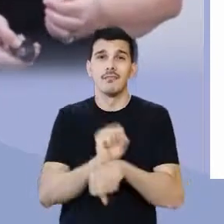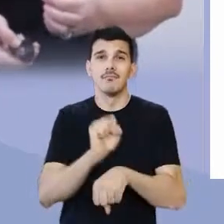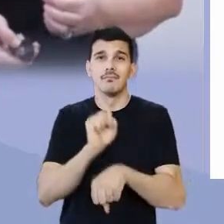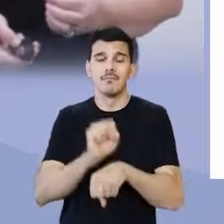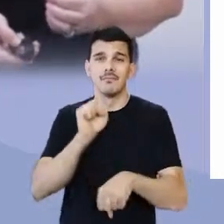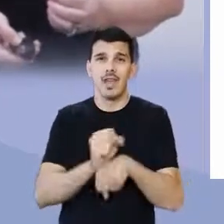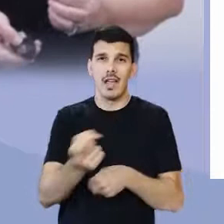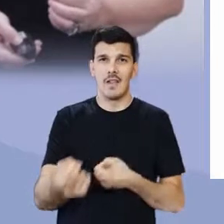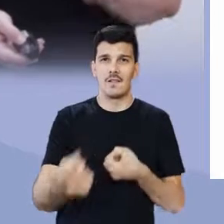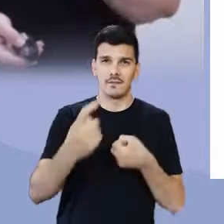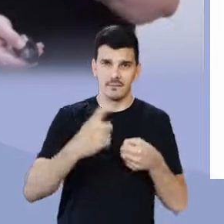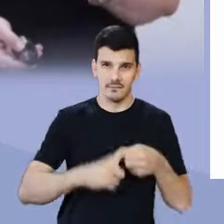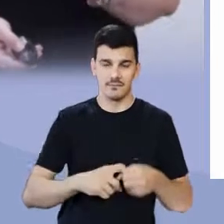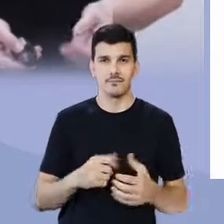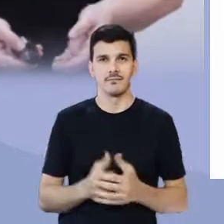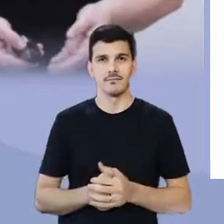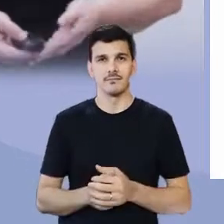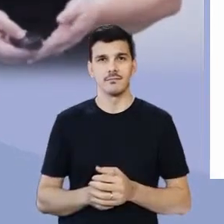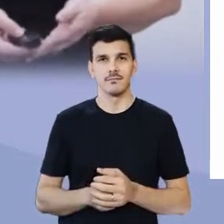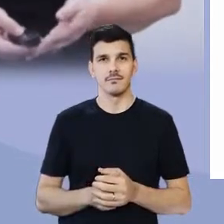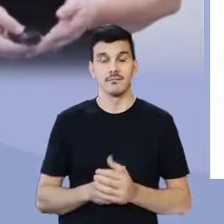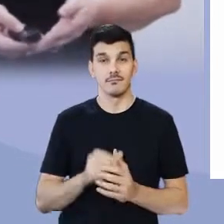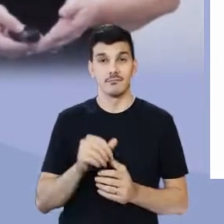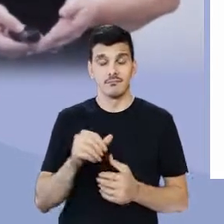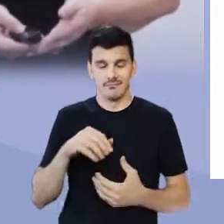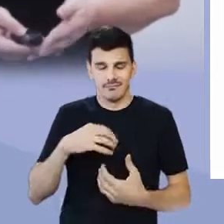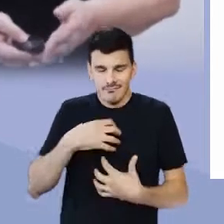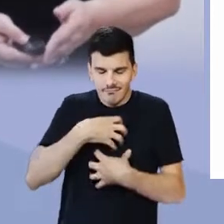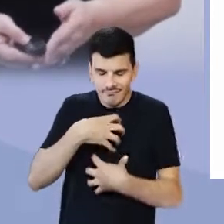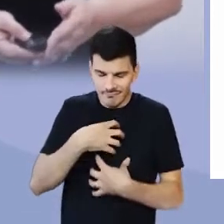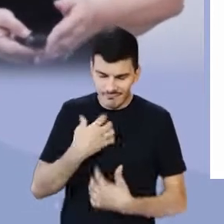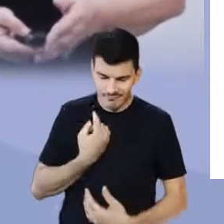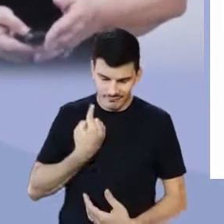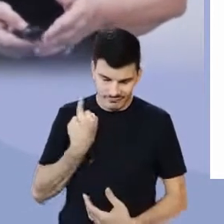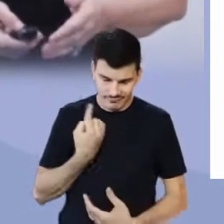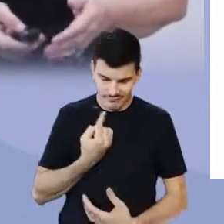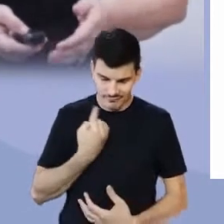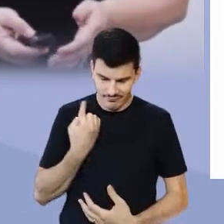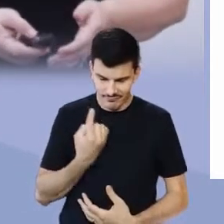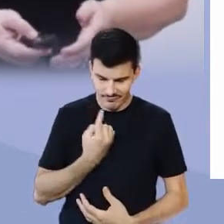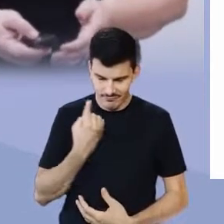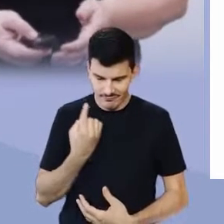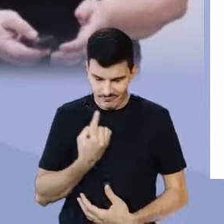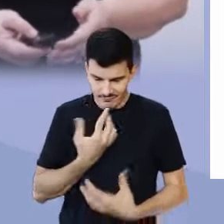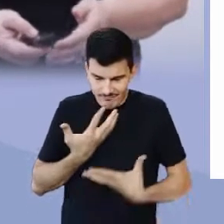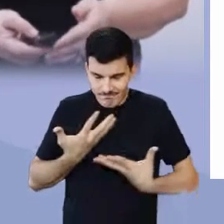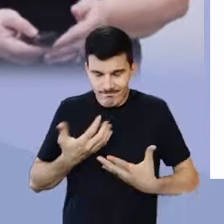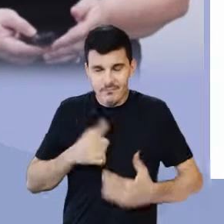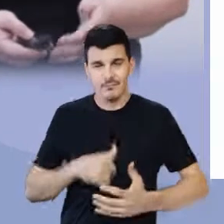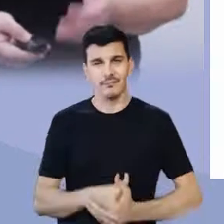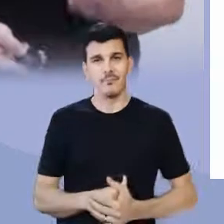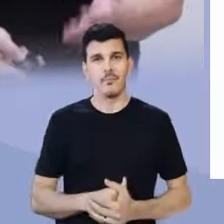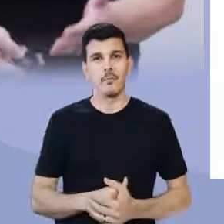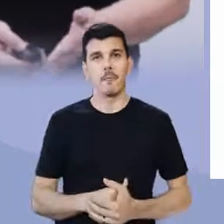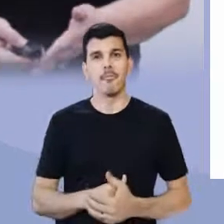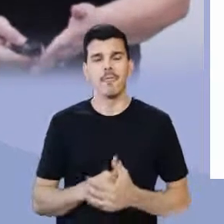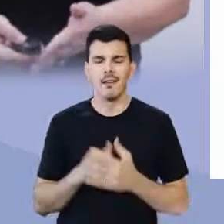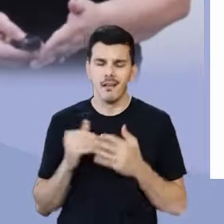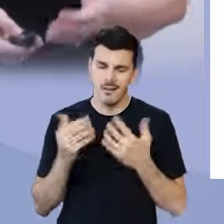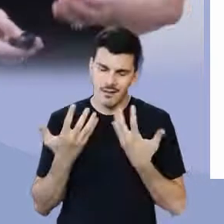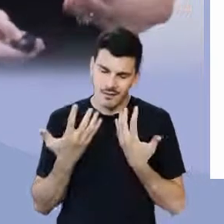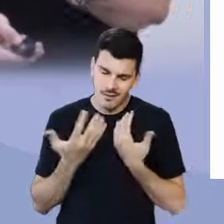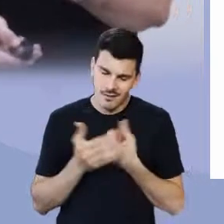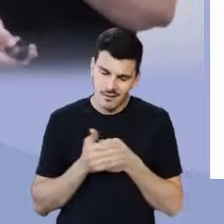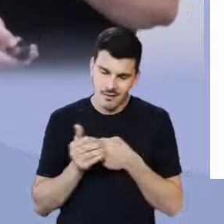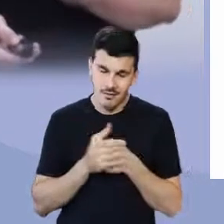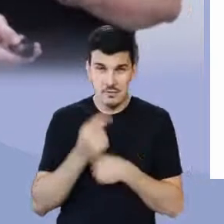retorno. Almas solitárias, lesadas na afetividade, carentes.